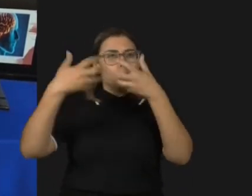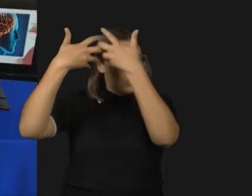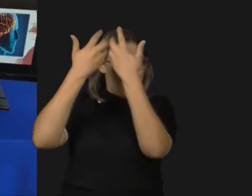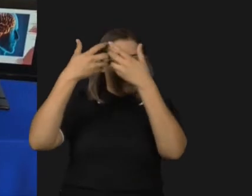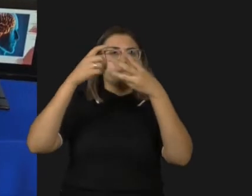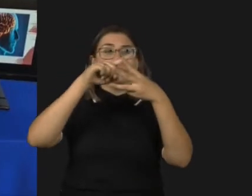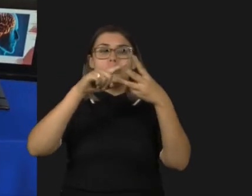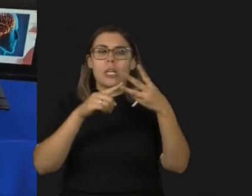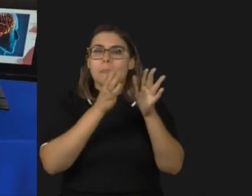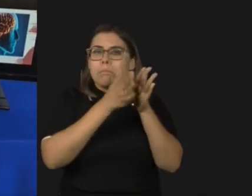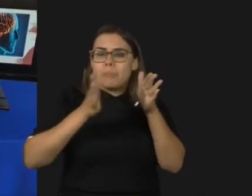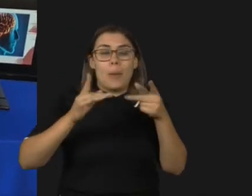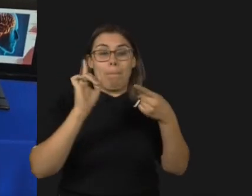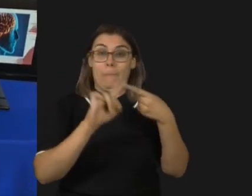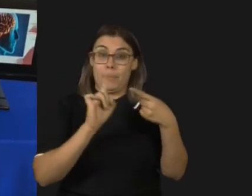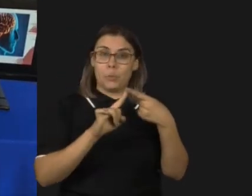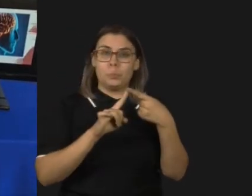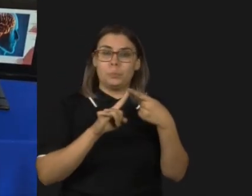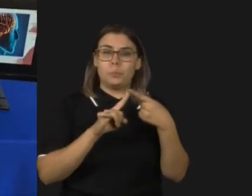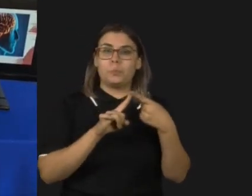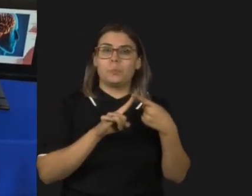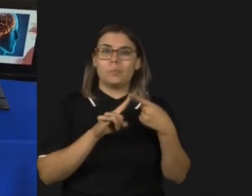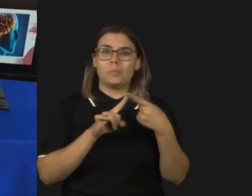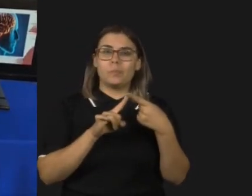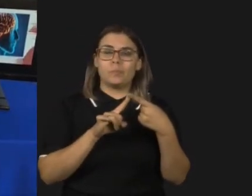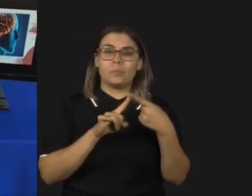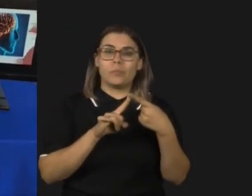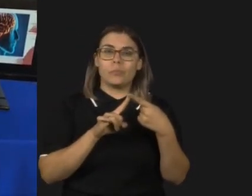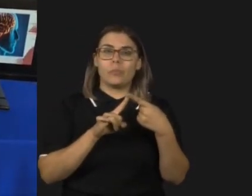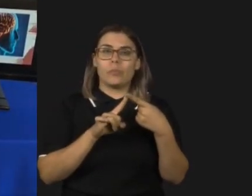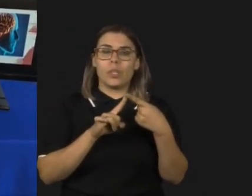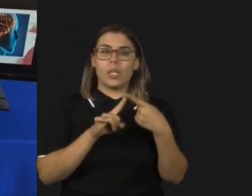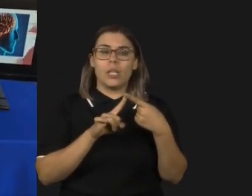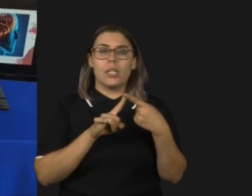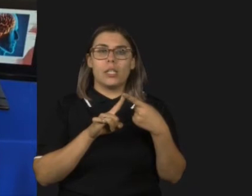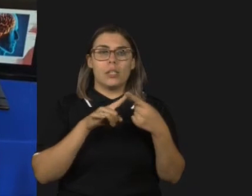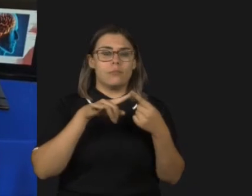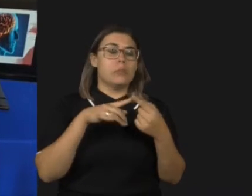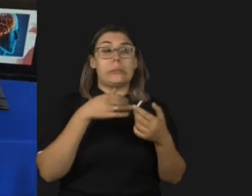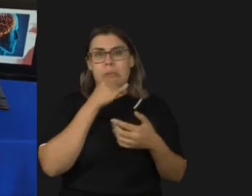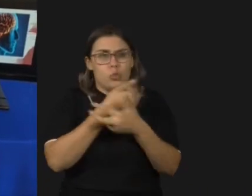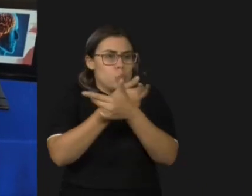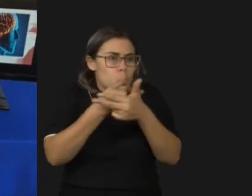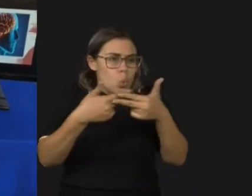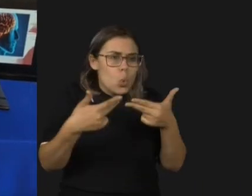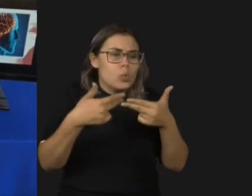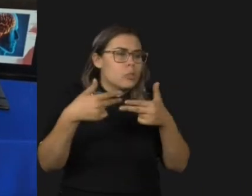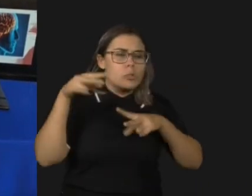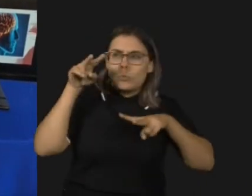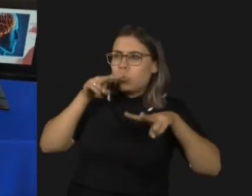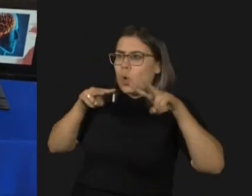contextualizá-la. Primeiro, ele parte de um que é generalista. Ele vê tudo o que tem no ambiente.